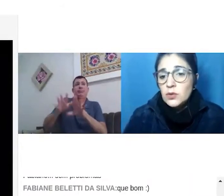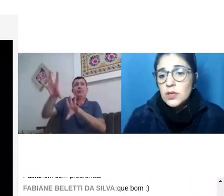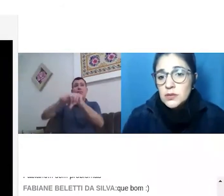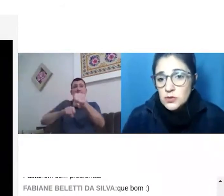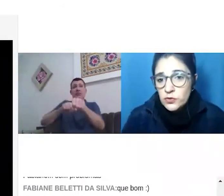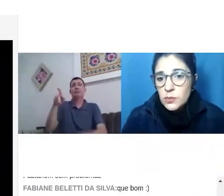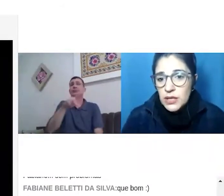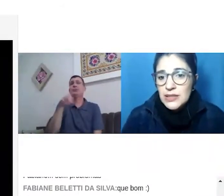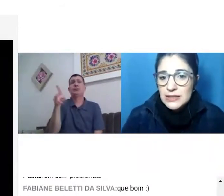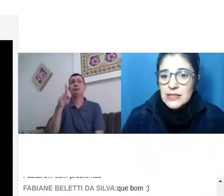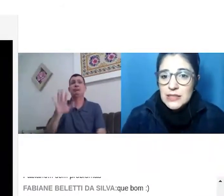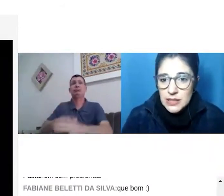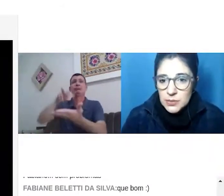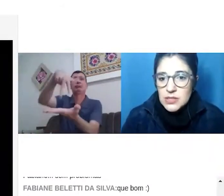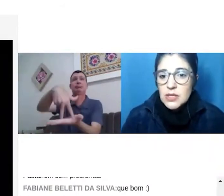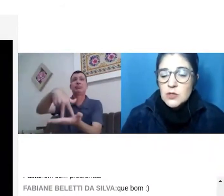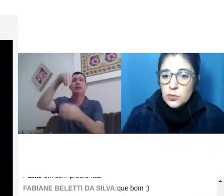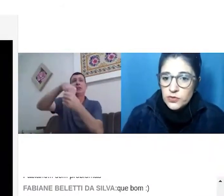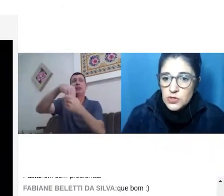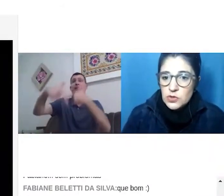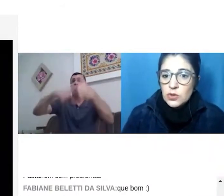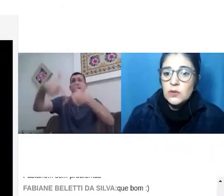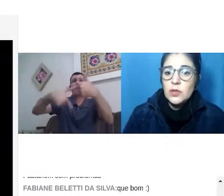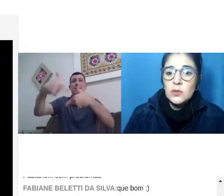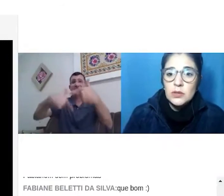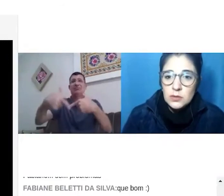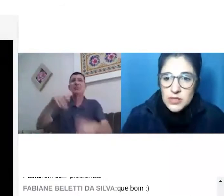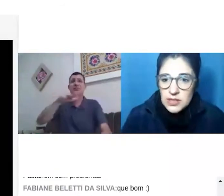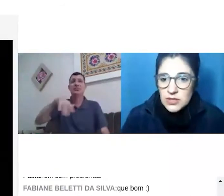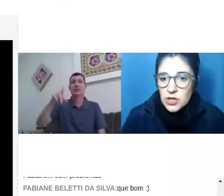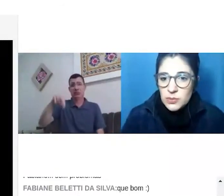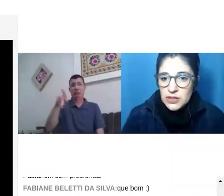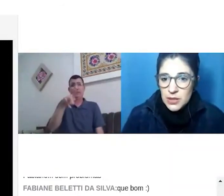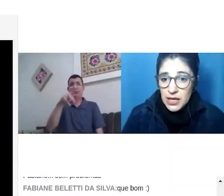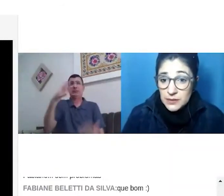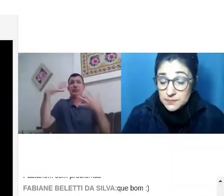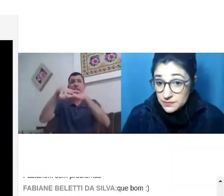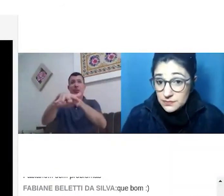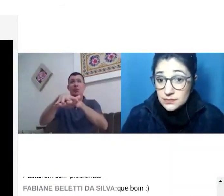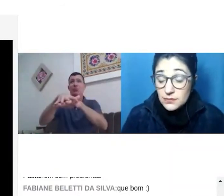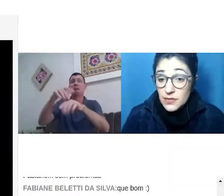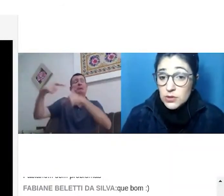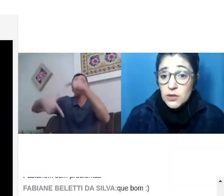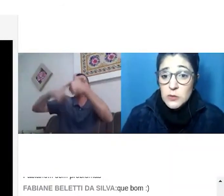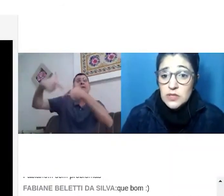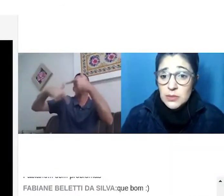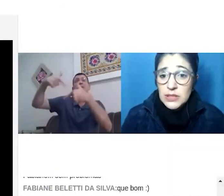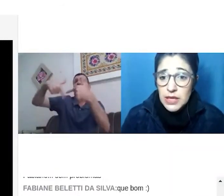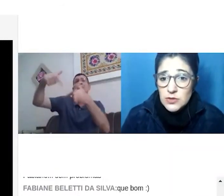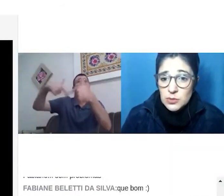Eu sou formada em letras libras. Sou professor e quando entro numa sala de aula para trabalhar eu tenho